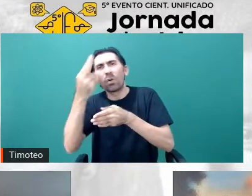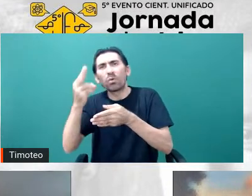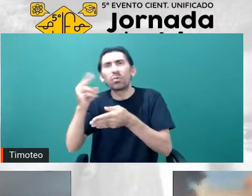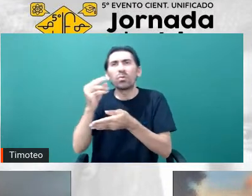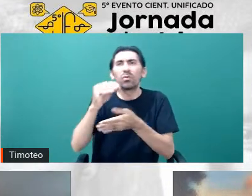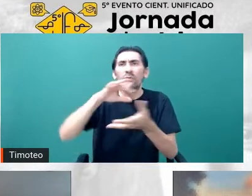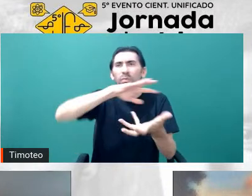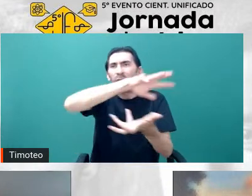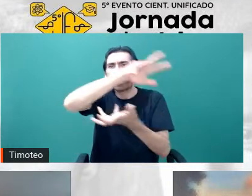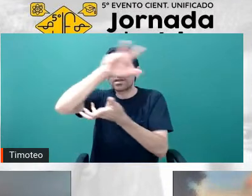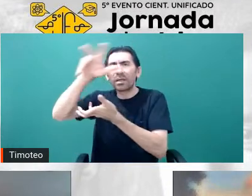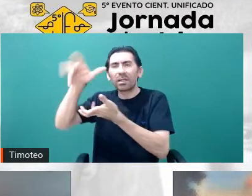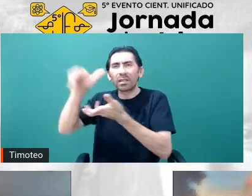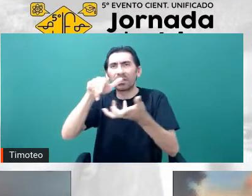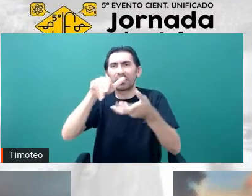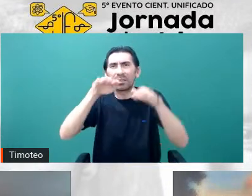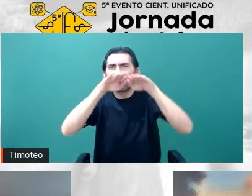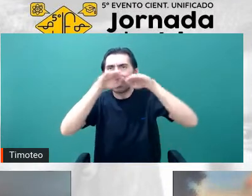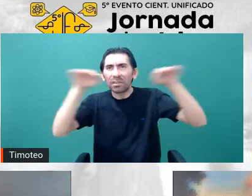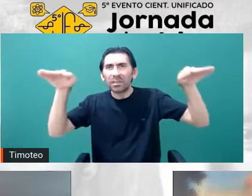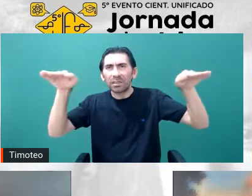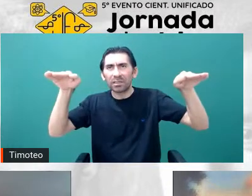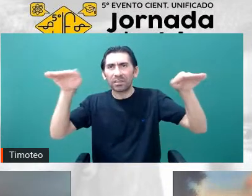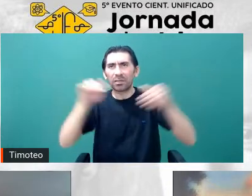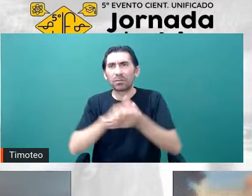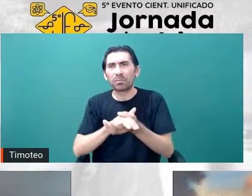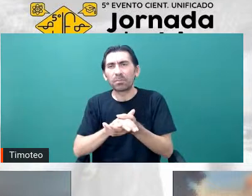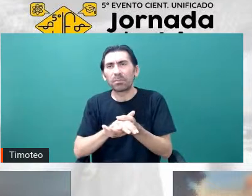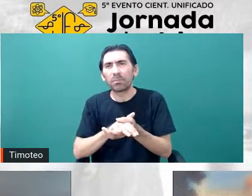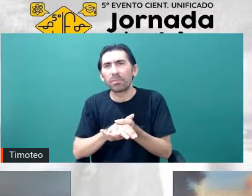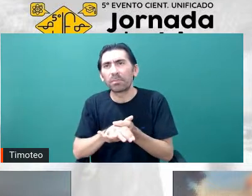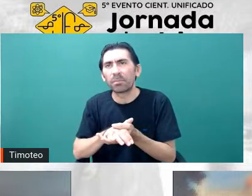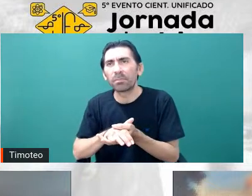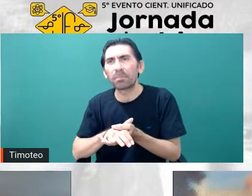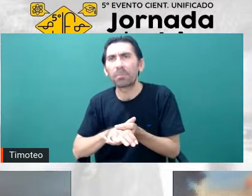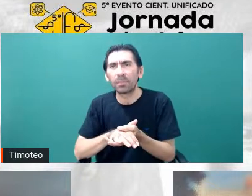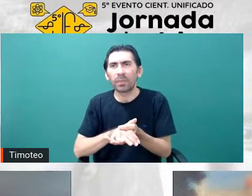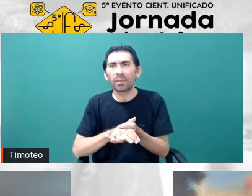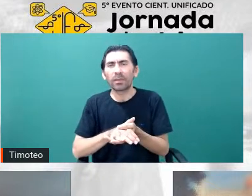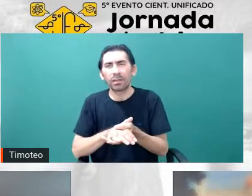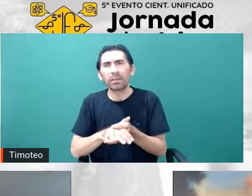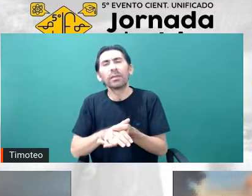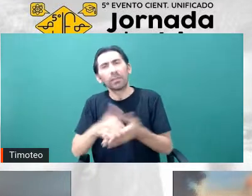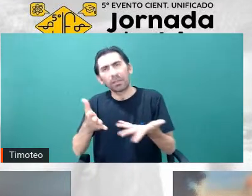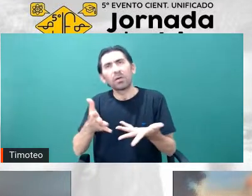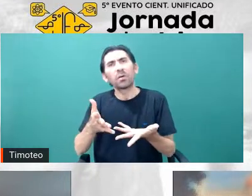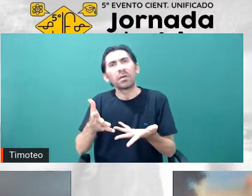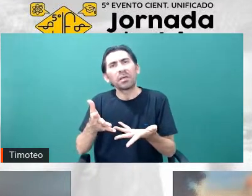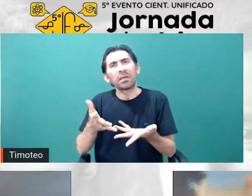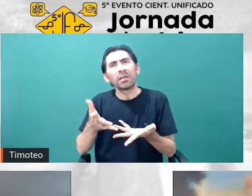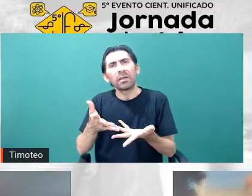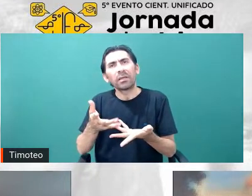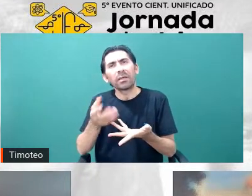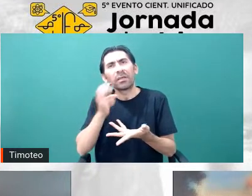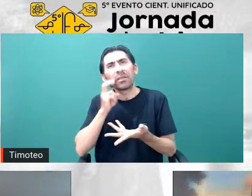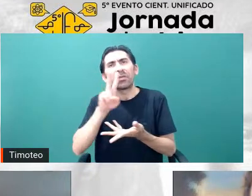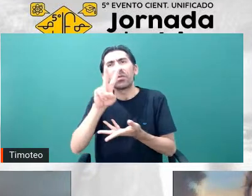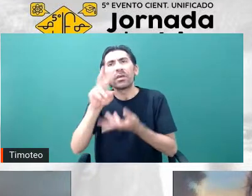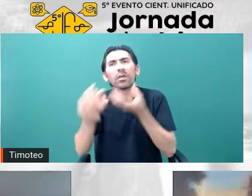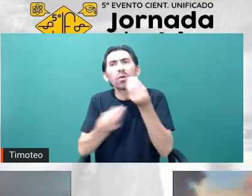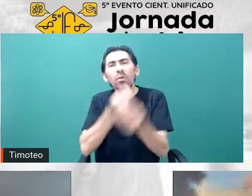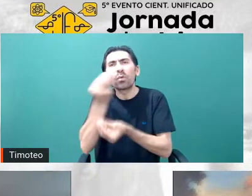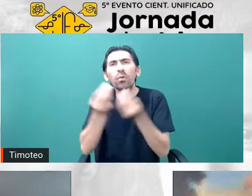bojo e tem um disco. Então, vocês veem que um aglomerado é um ambiente extremamente interessante para você estudar como que as